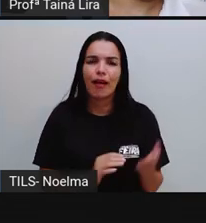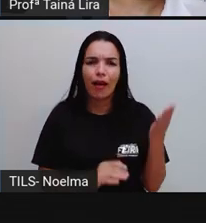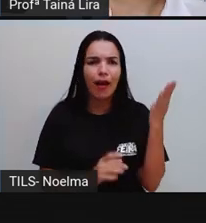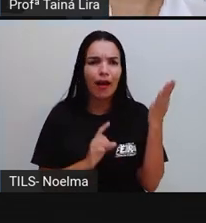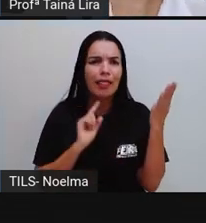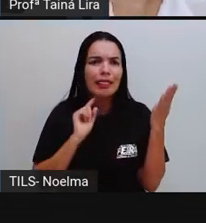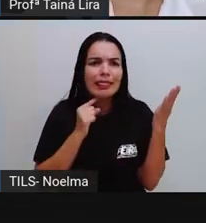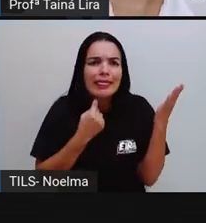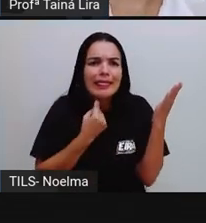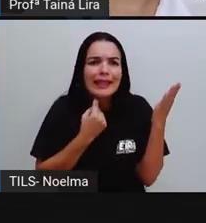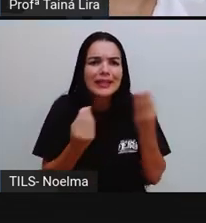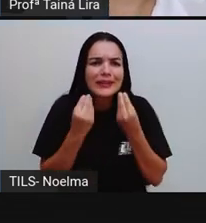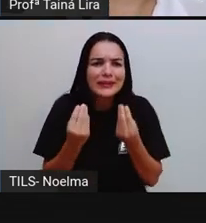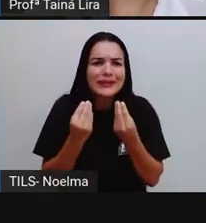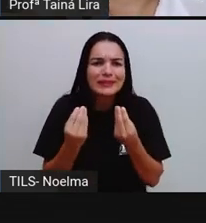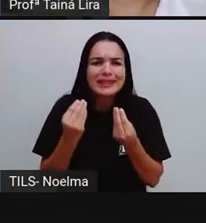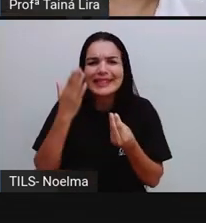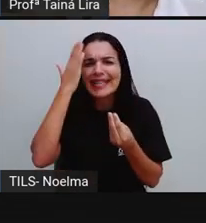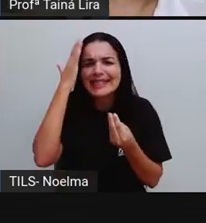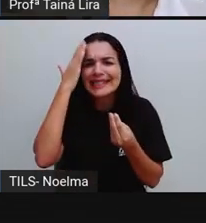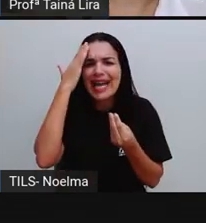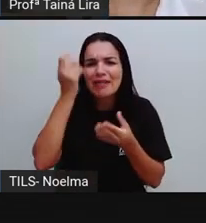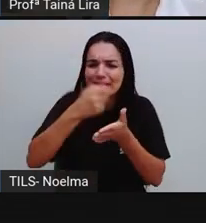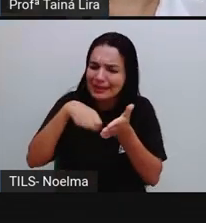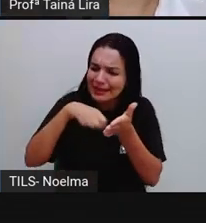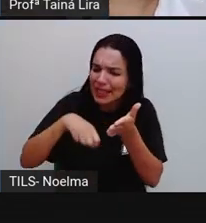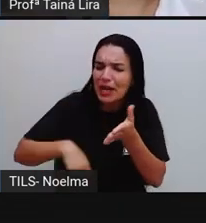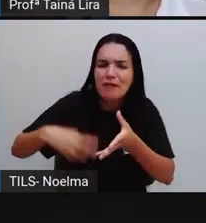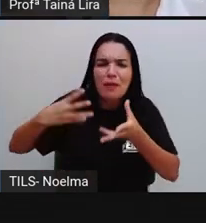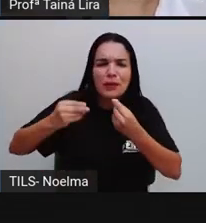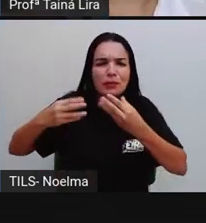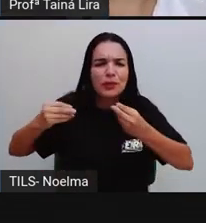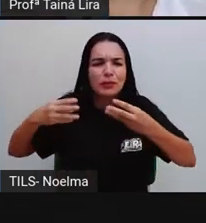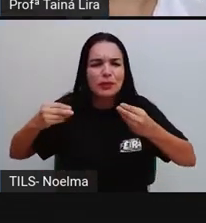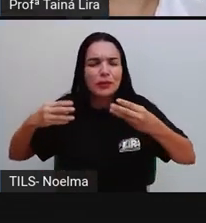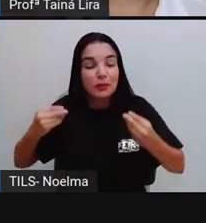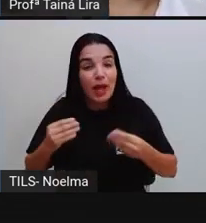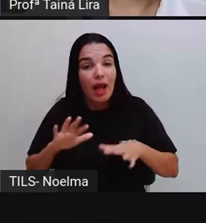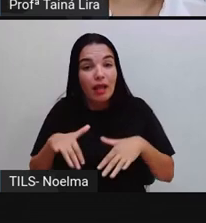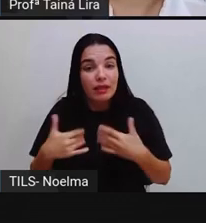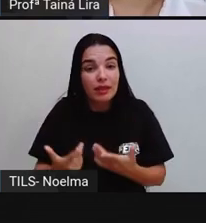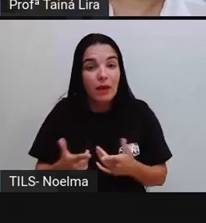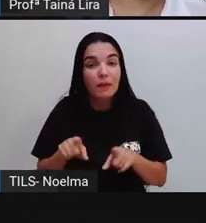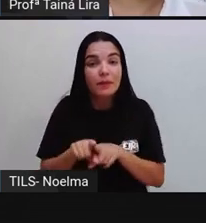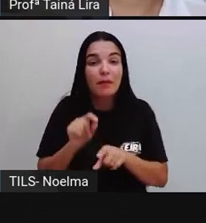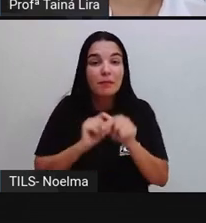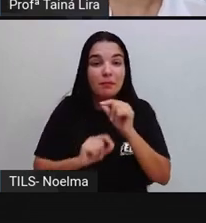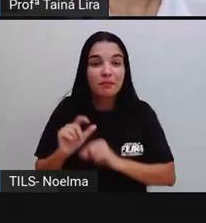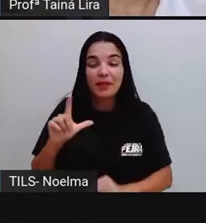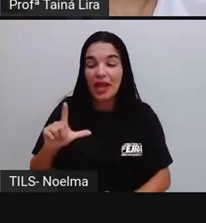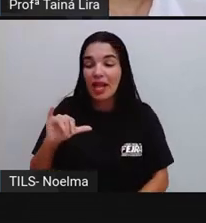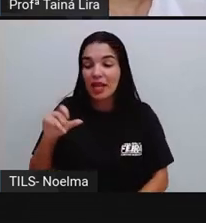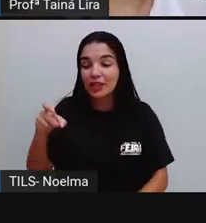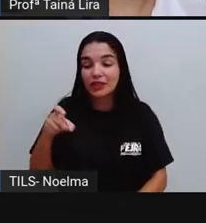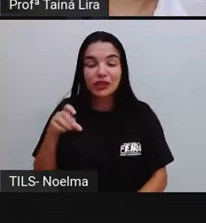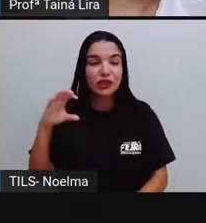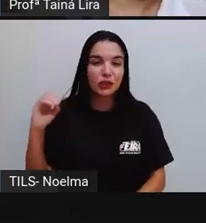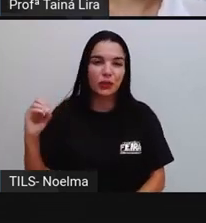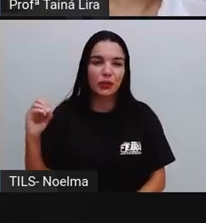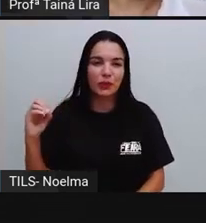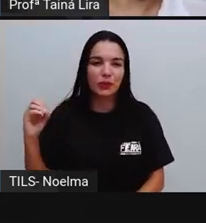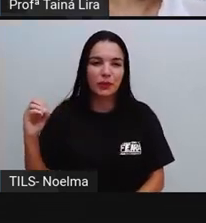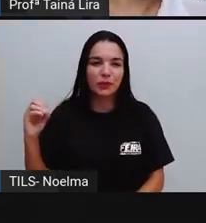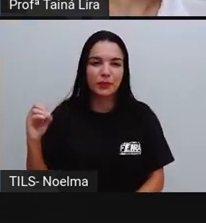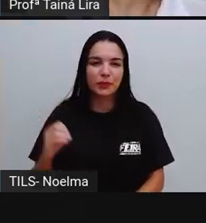Lixo, Lixo é uma palavra que a gente escreve muito, A gente já falou, Até, A gente já teve aula falando sobre lixo, Lembre, Nós já